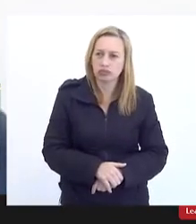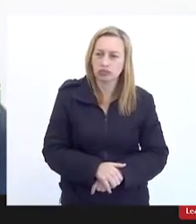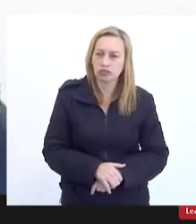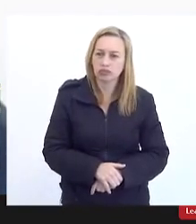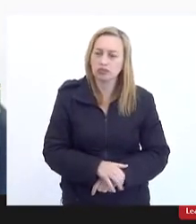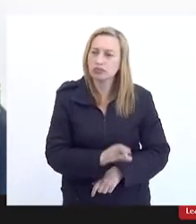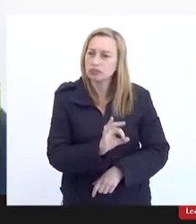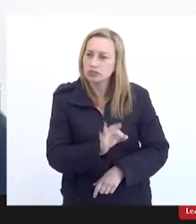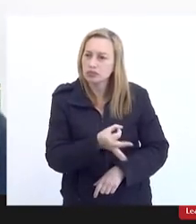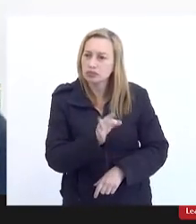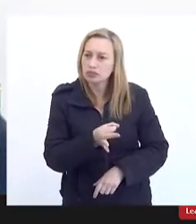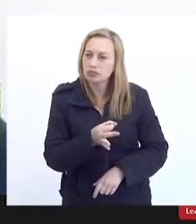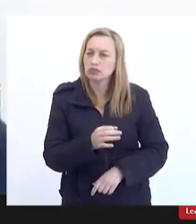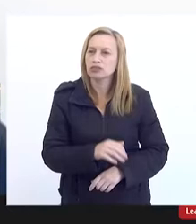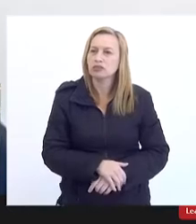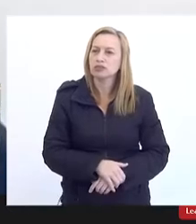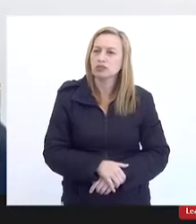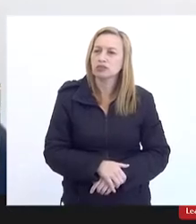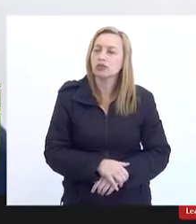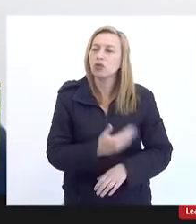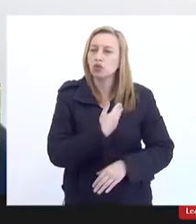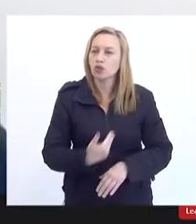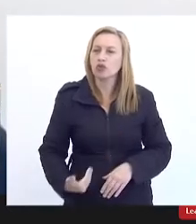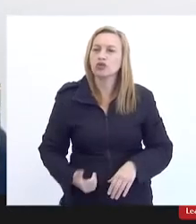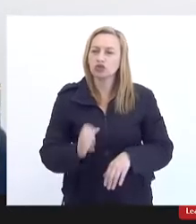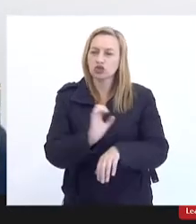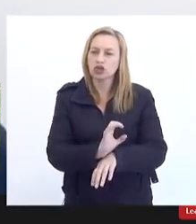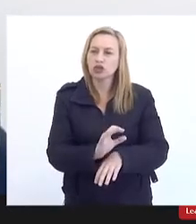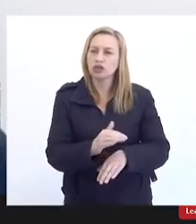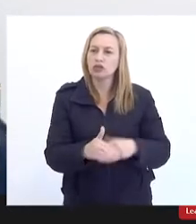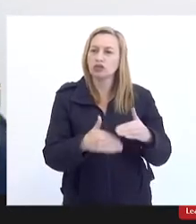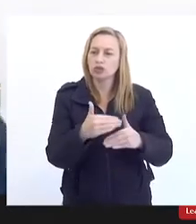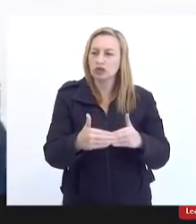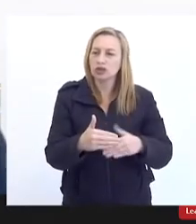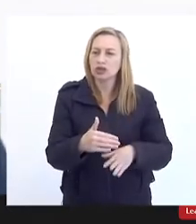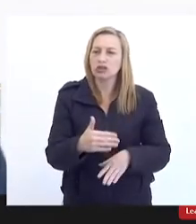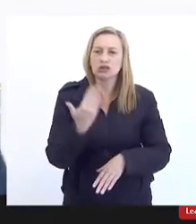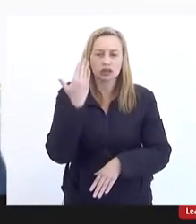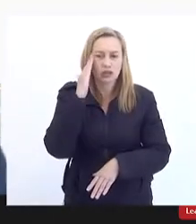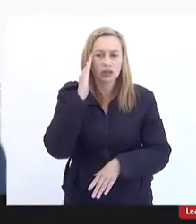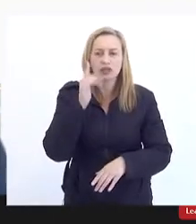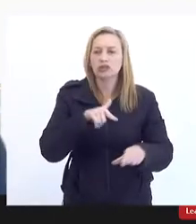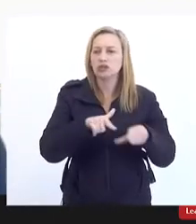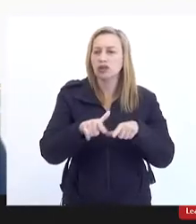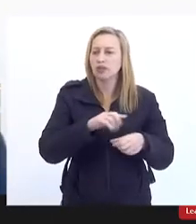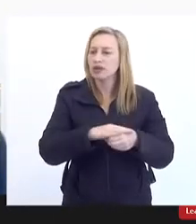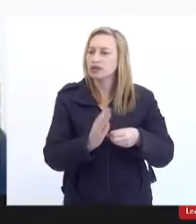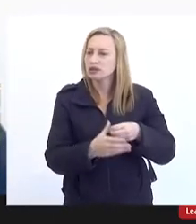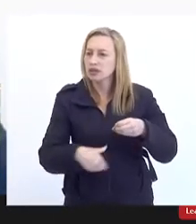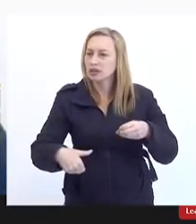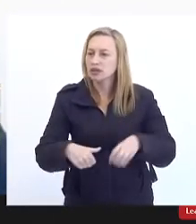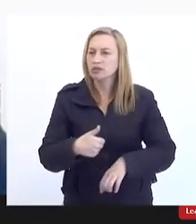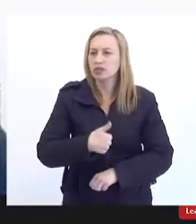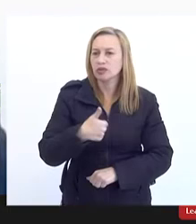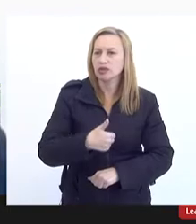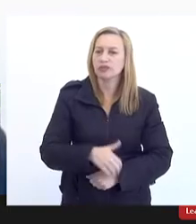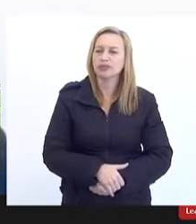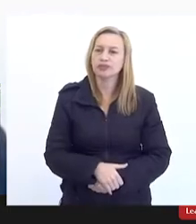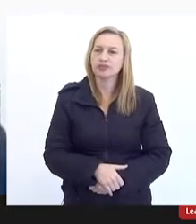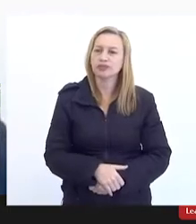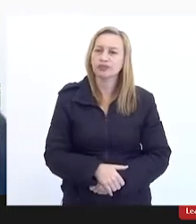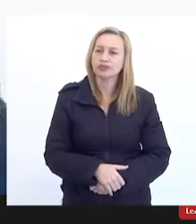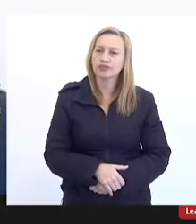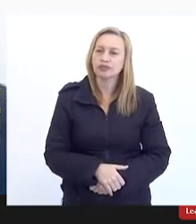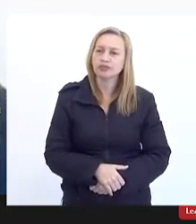oportunamente o governo do estado está fazendo esse processo de concessão do serviço de saneamento primeiro e daí